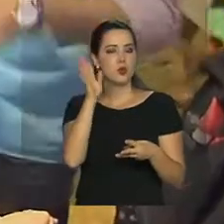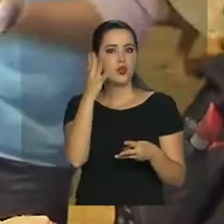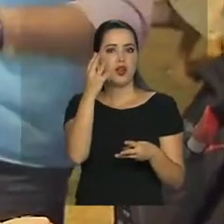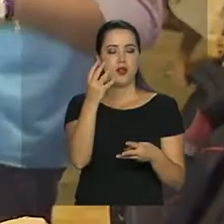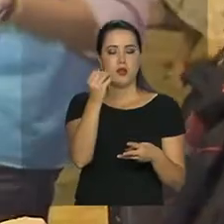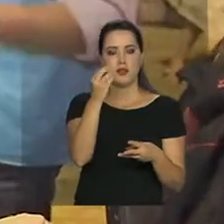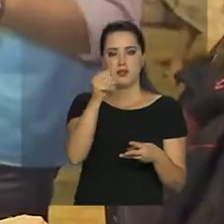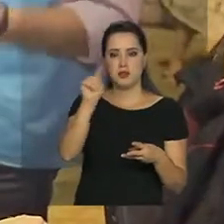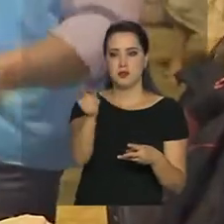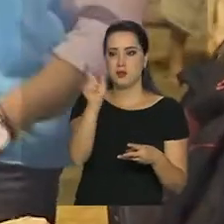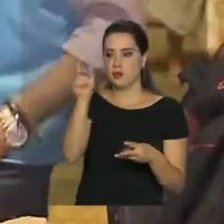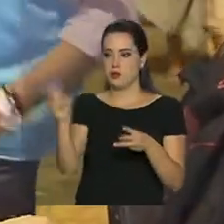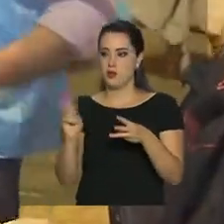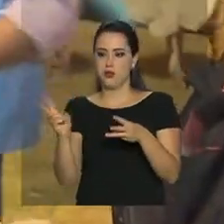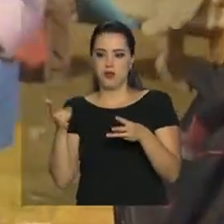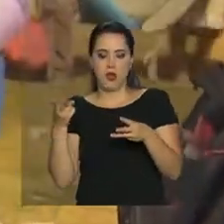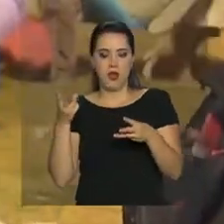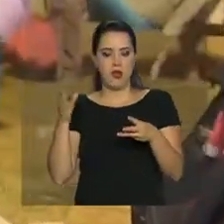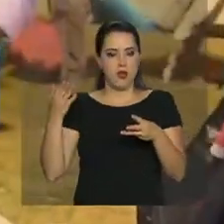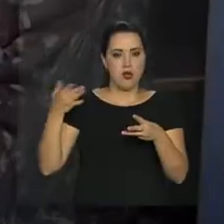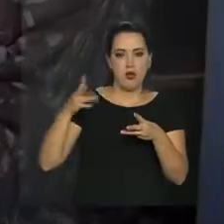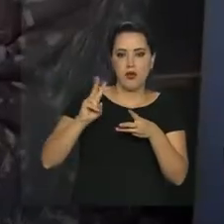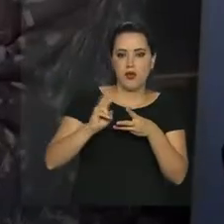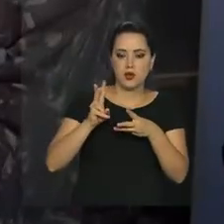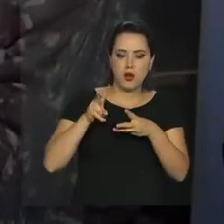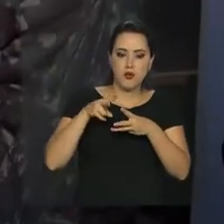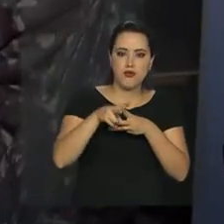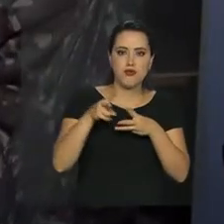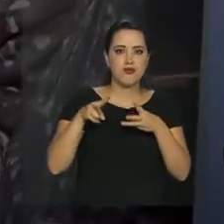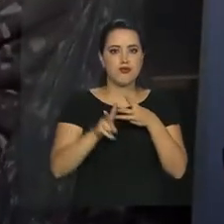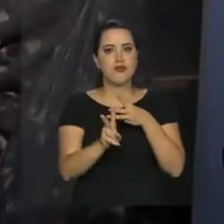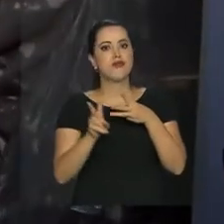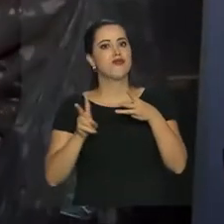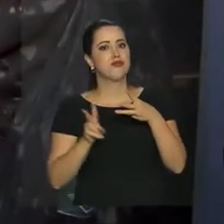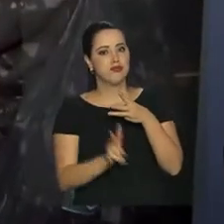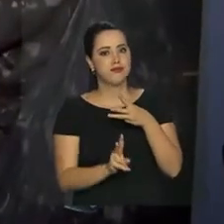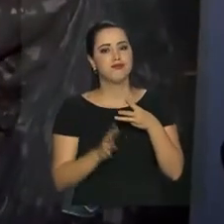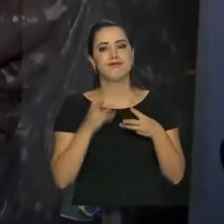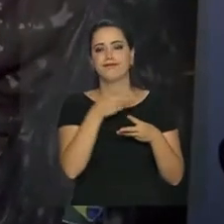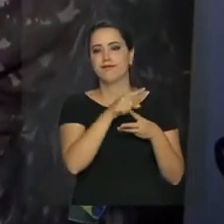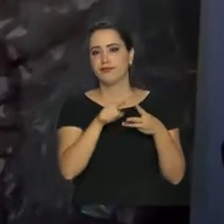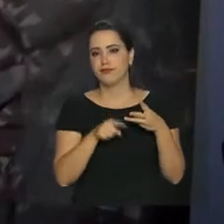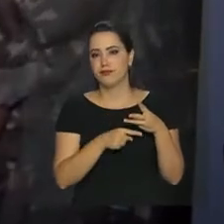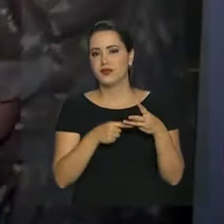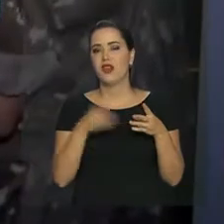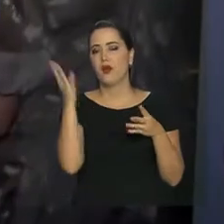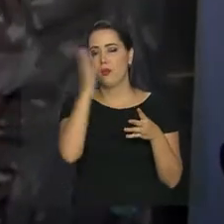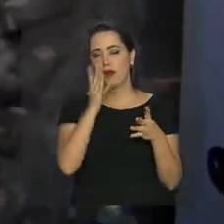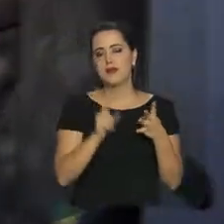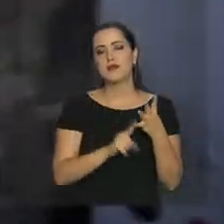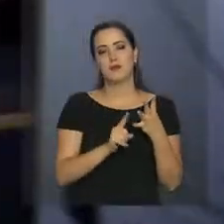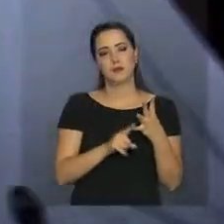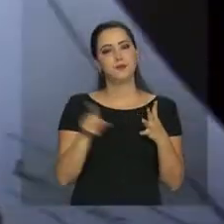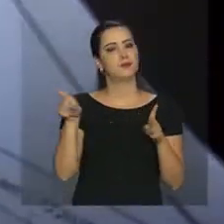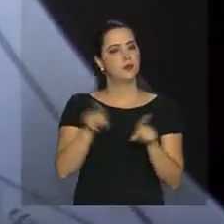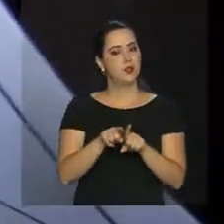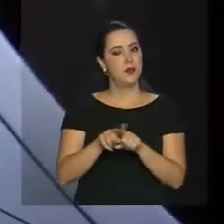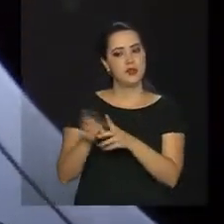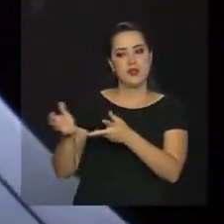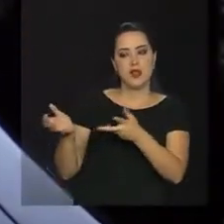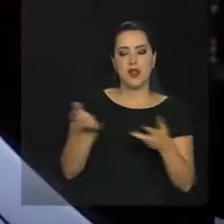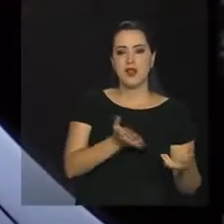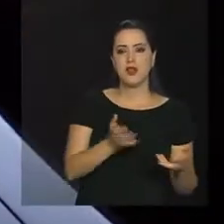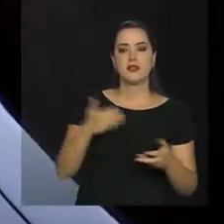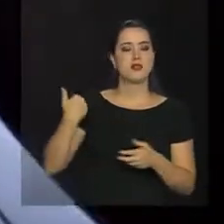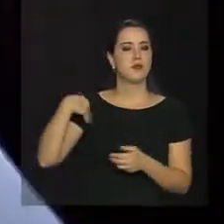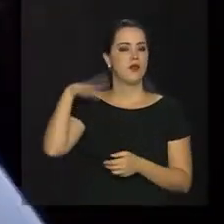Venezuela. A Polícia Federal estima que no Brasil, no primeiro semestre deste ano, ela já tenha recebido